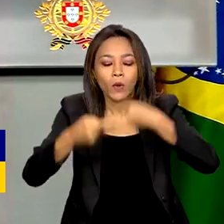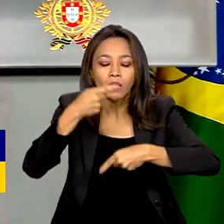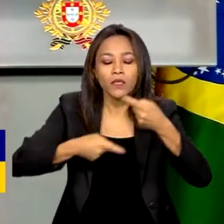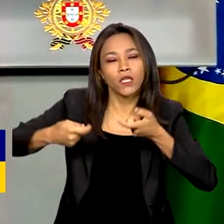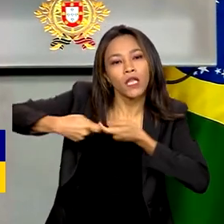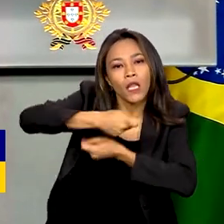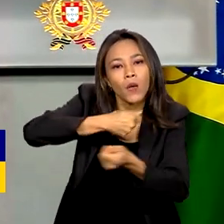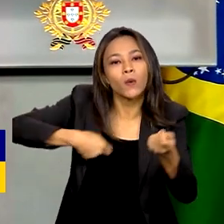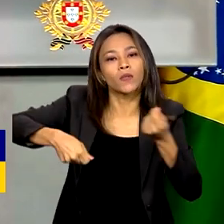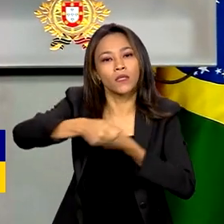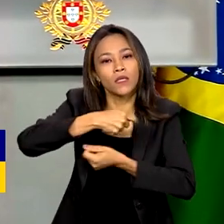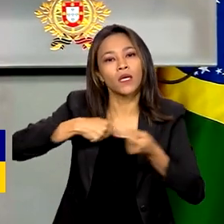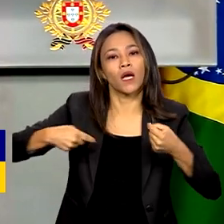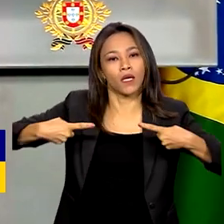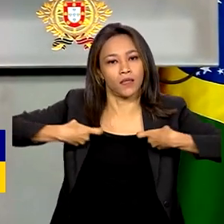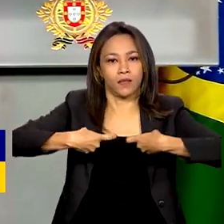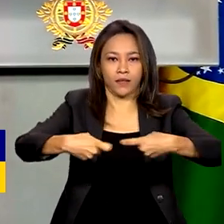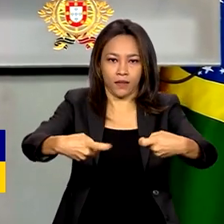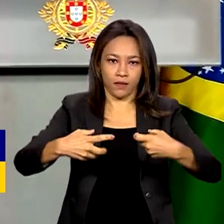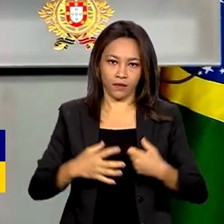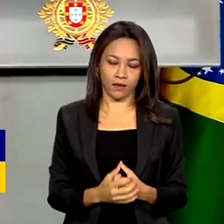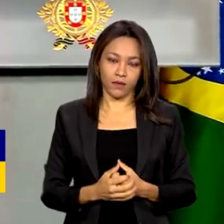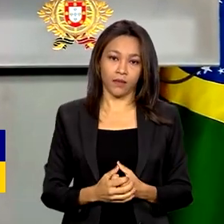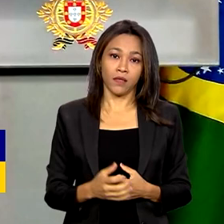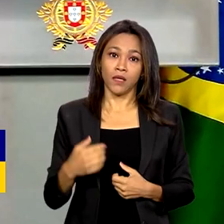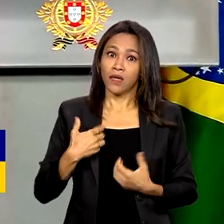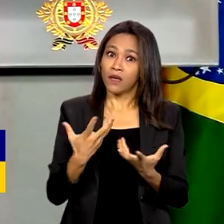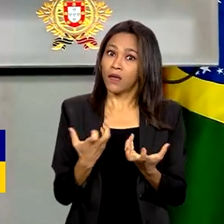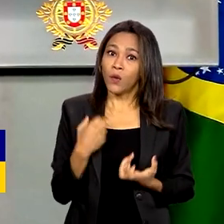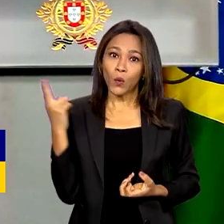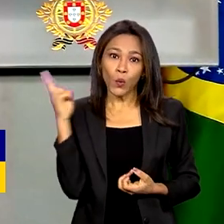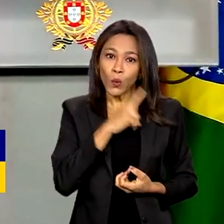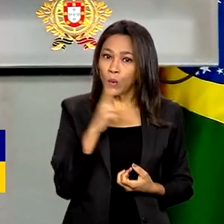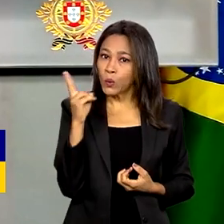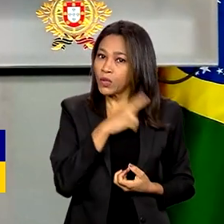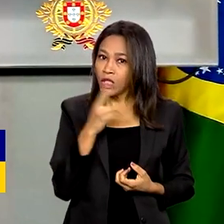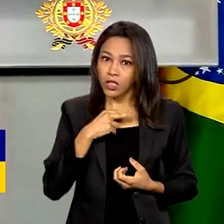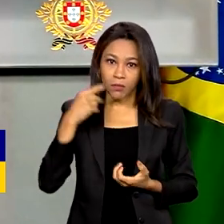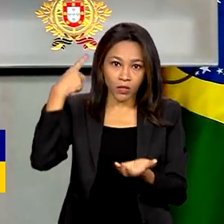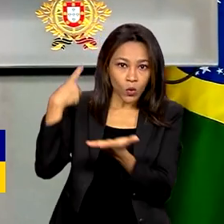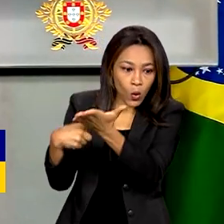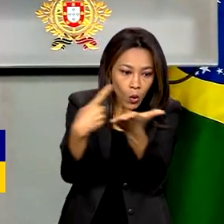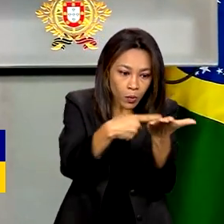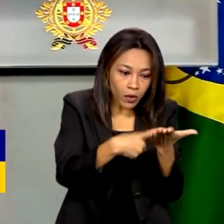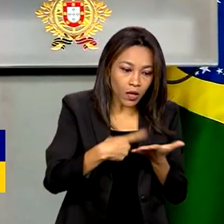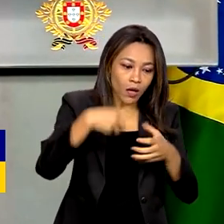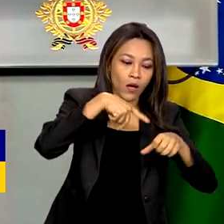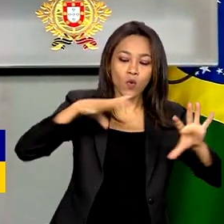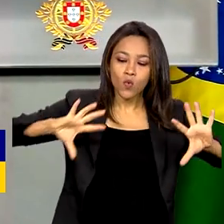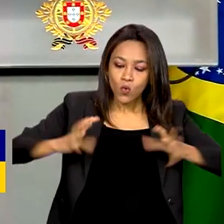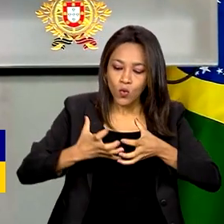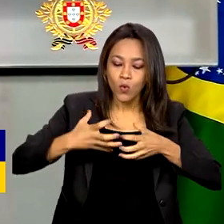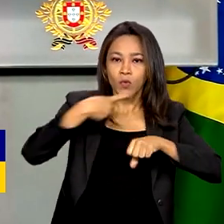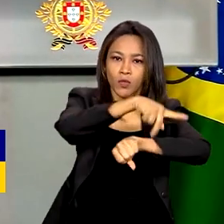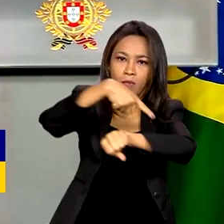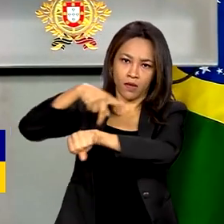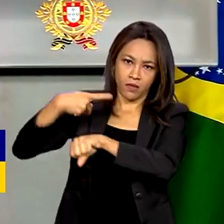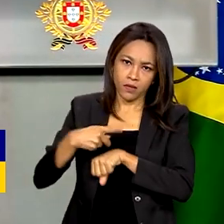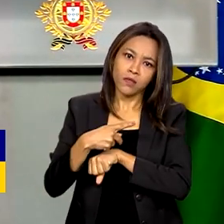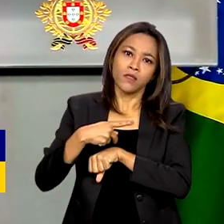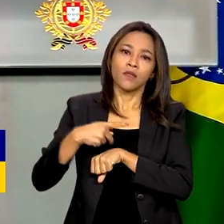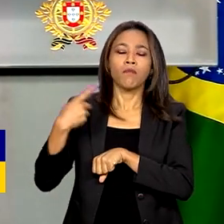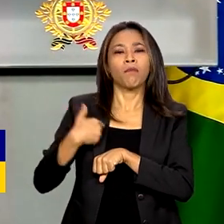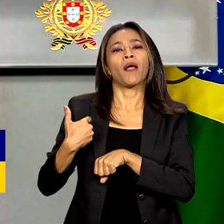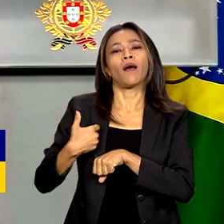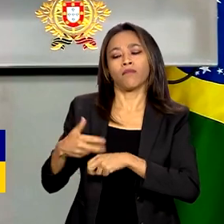o conflito. Precisamos criar urgentemente um grupo de países que tentem sentar-se à mesa, tanto com a